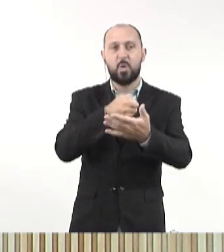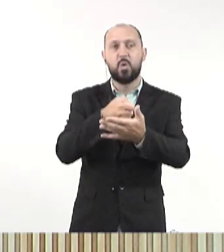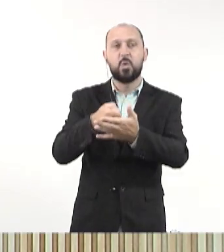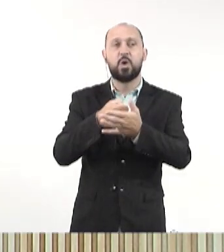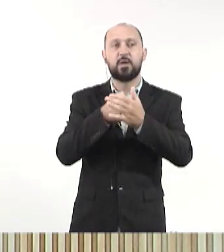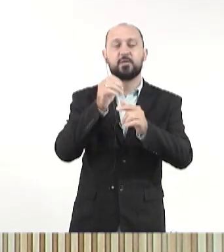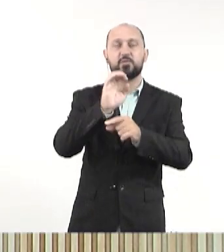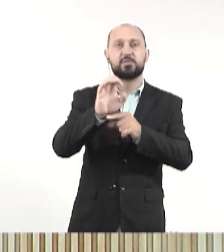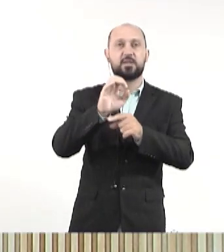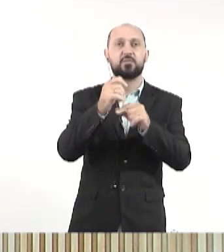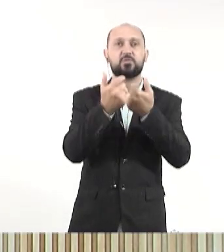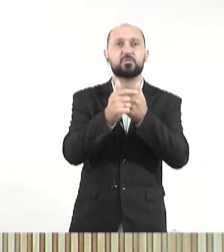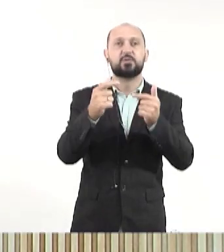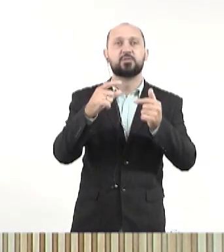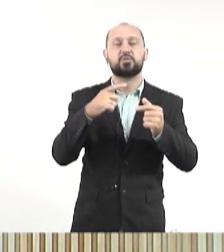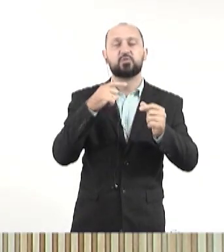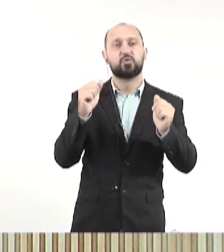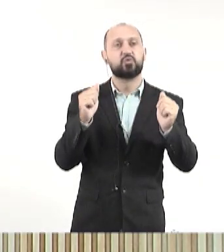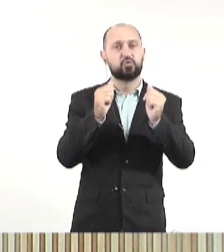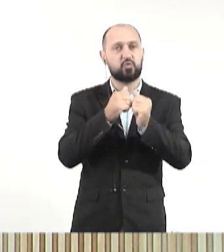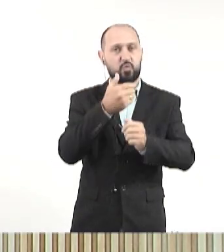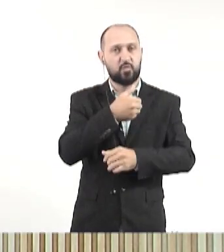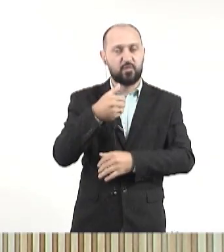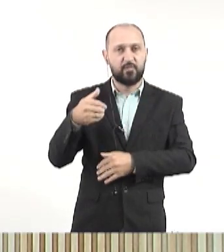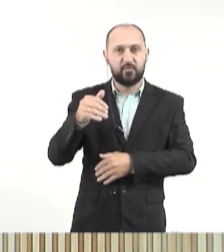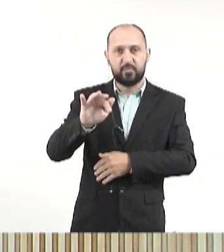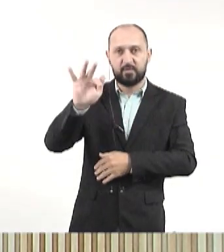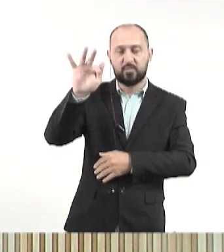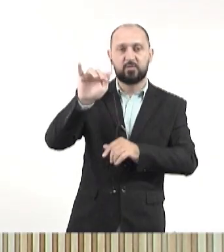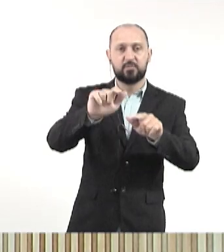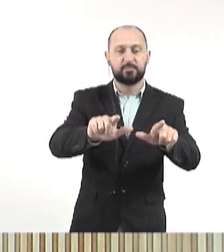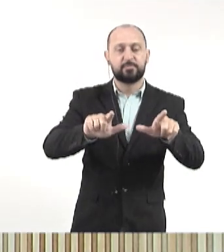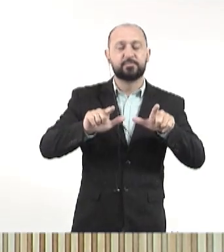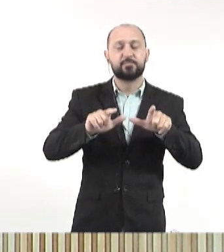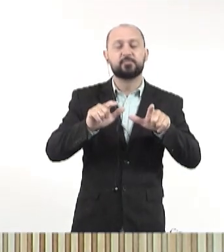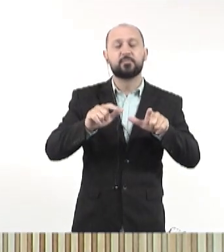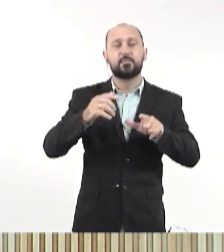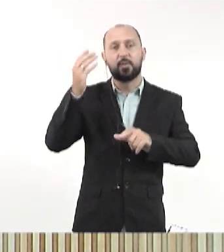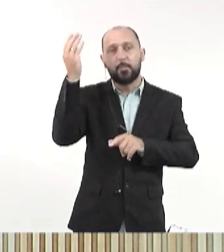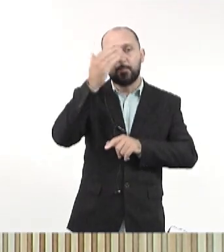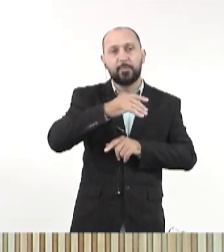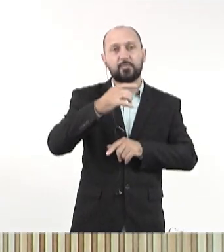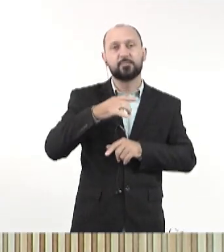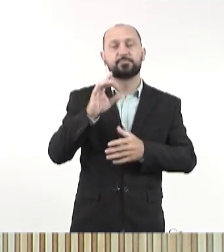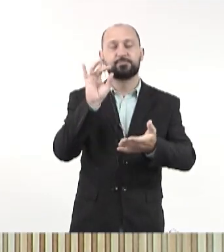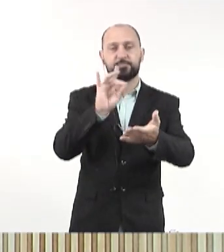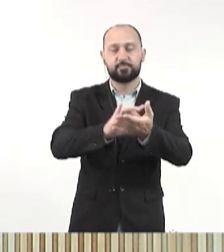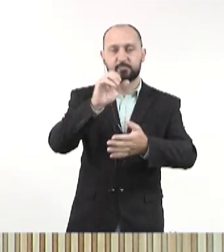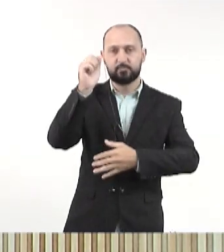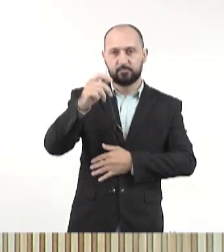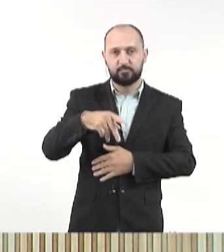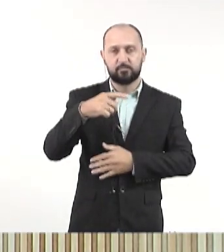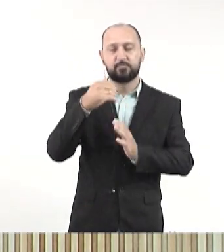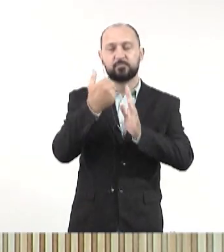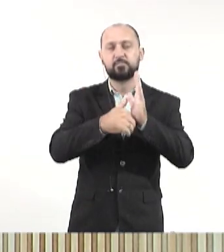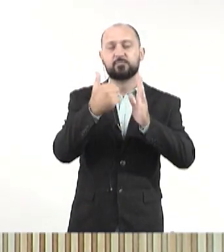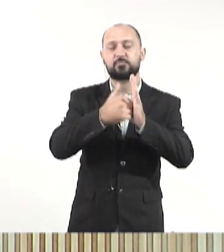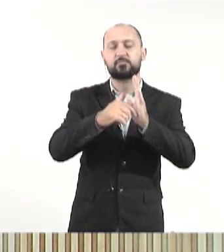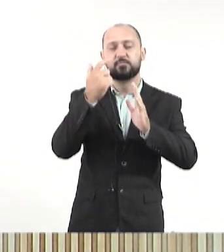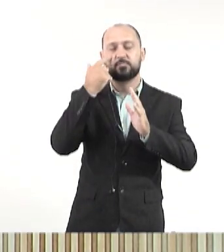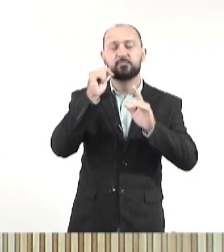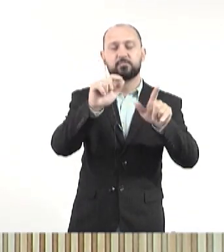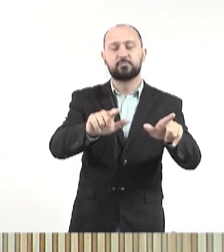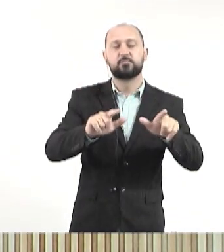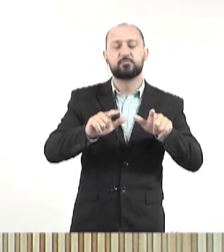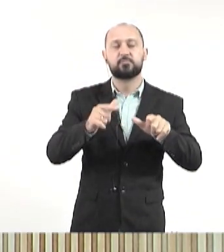garantir que o Estado não deixe de obter, junto ao governo federal, um certificado que atesta a regularidade da sua Previdência. pois é com